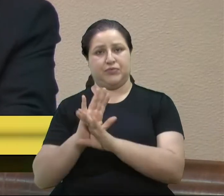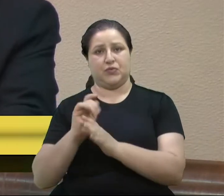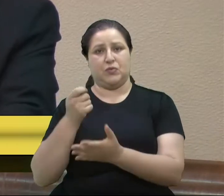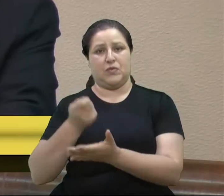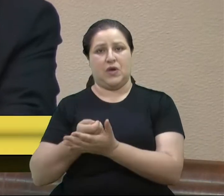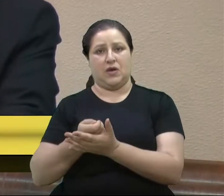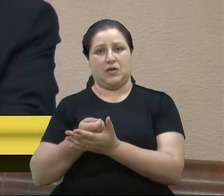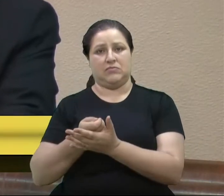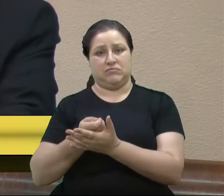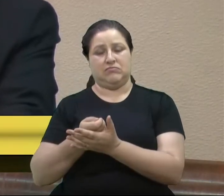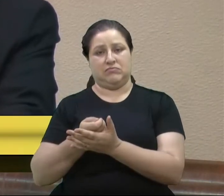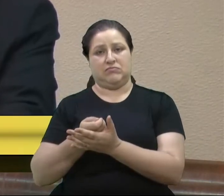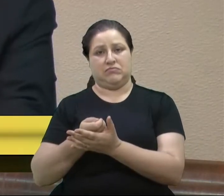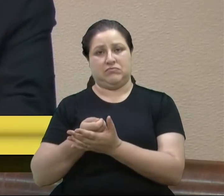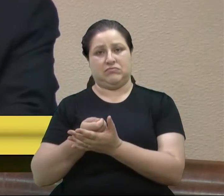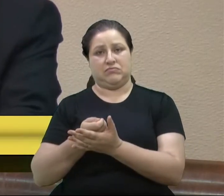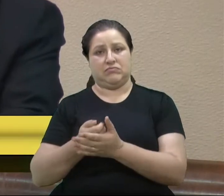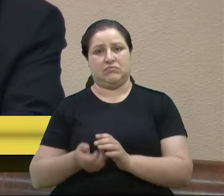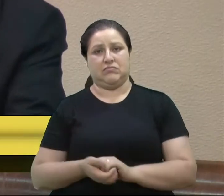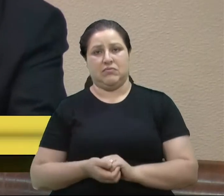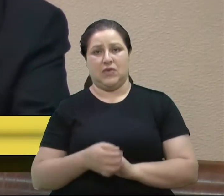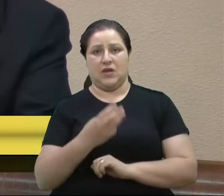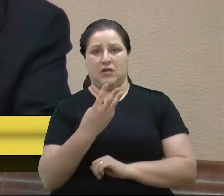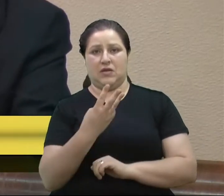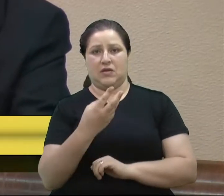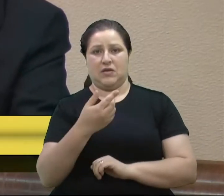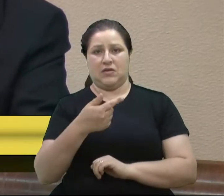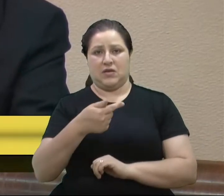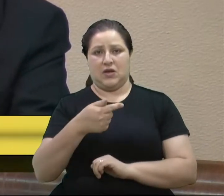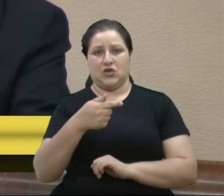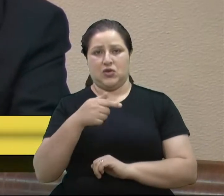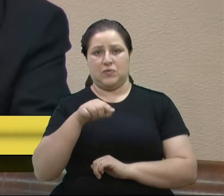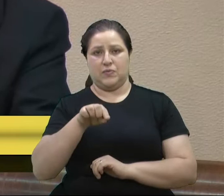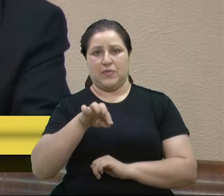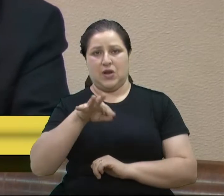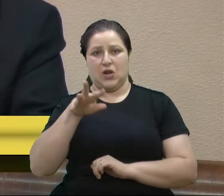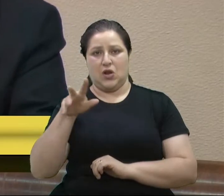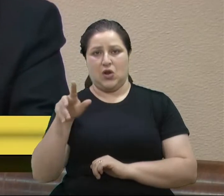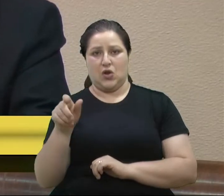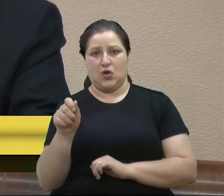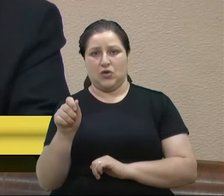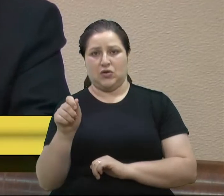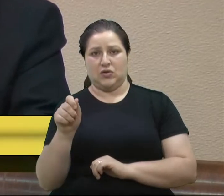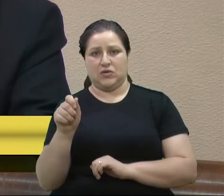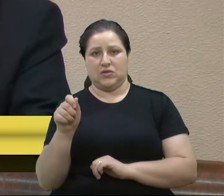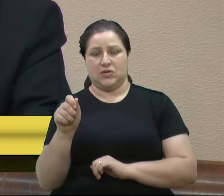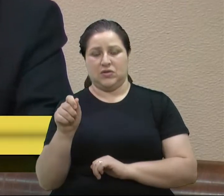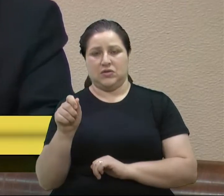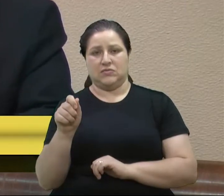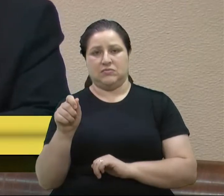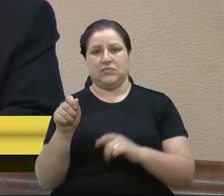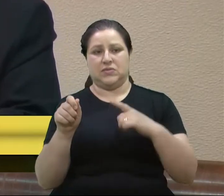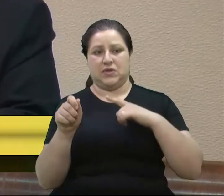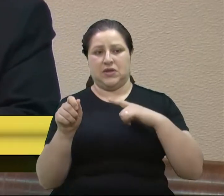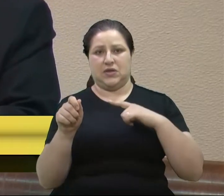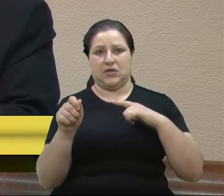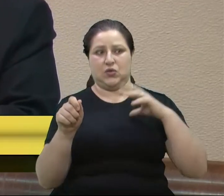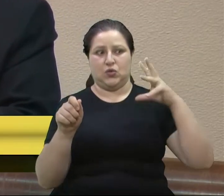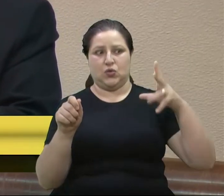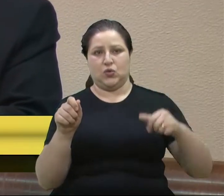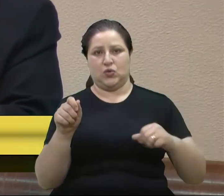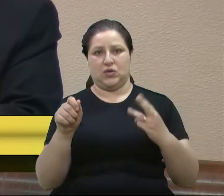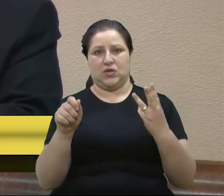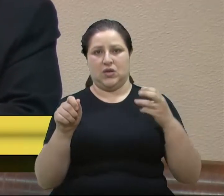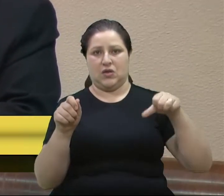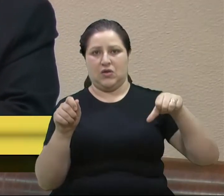37 bilhões, não se paga 37 bilhões de 39, e depois volta